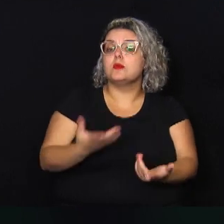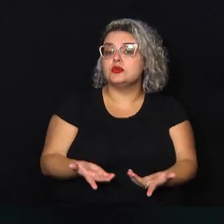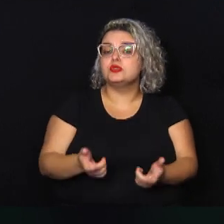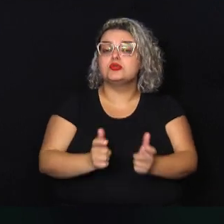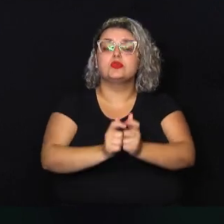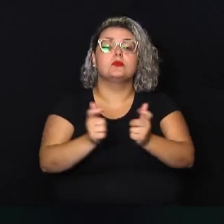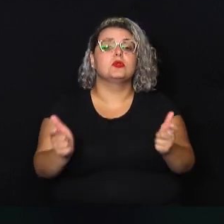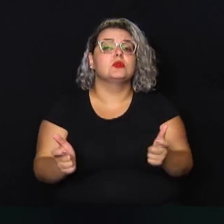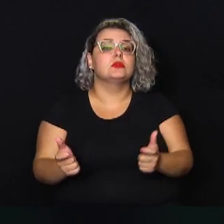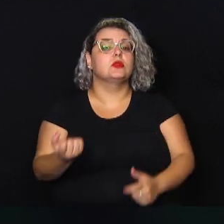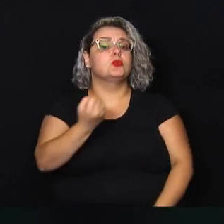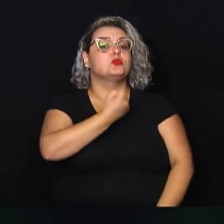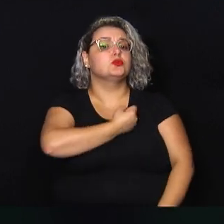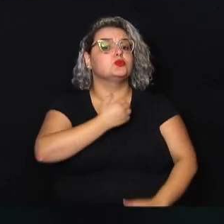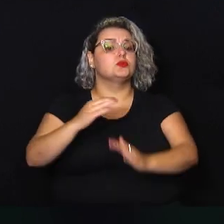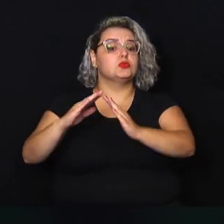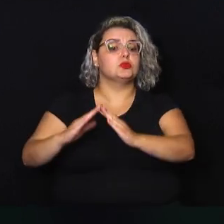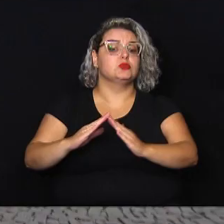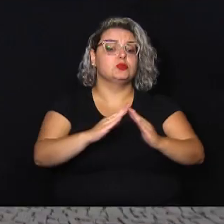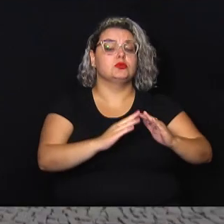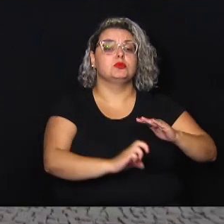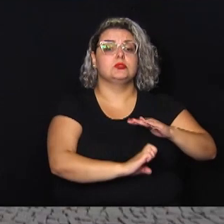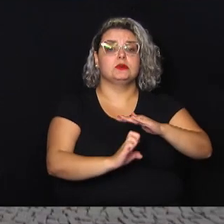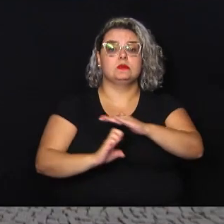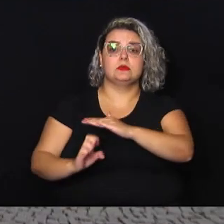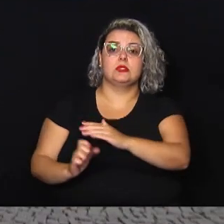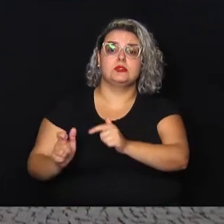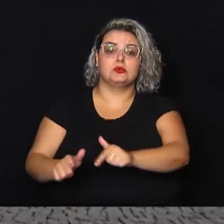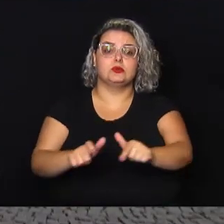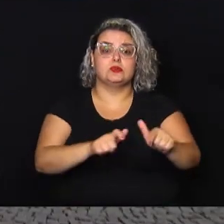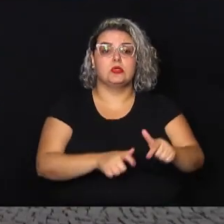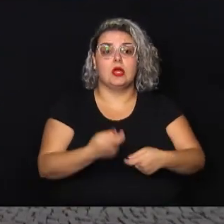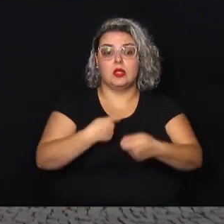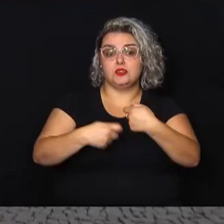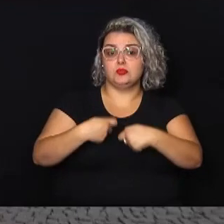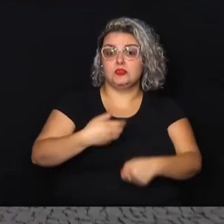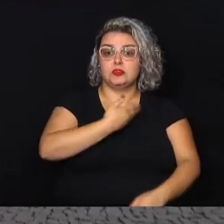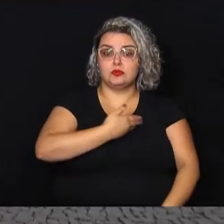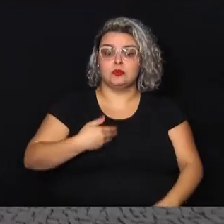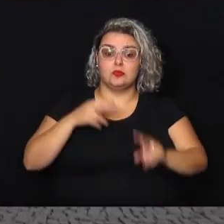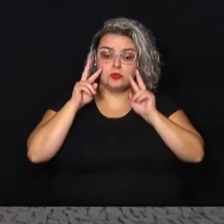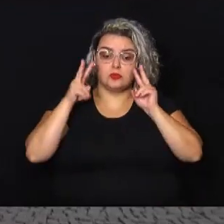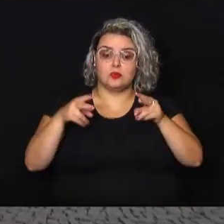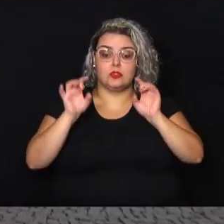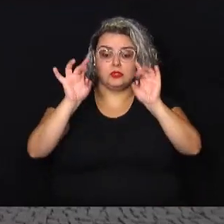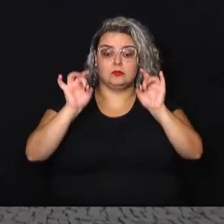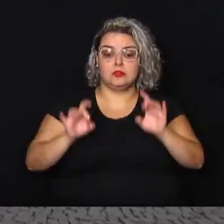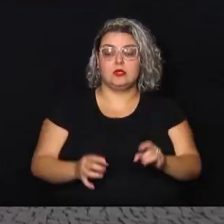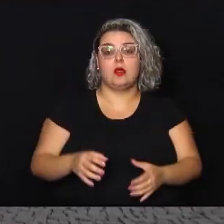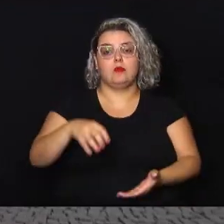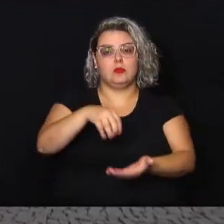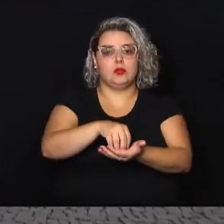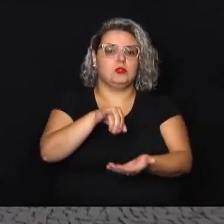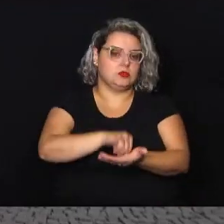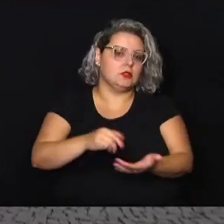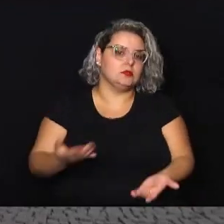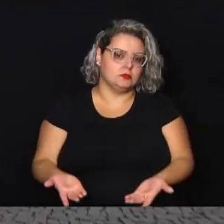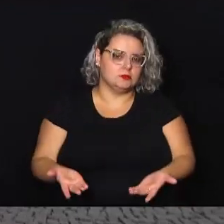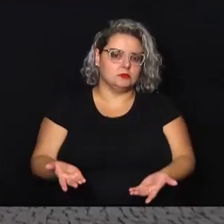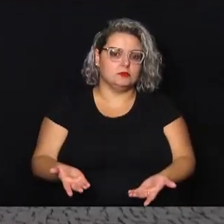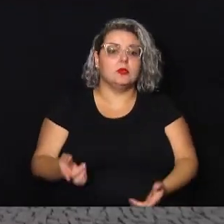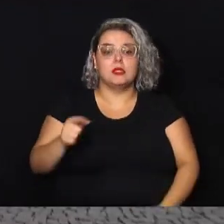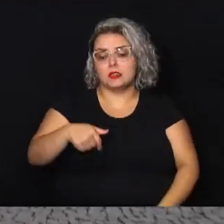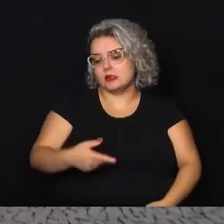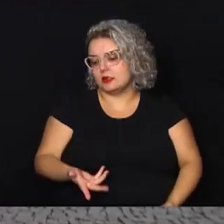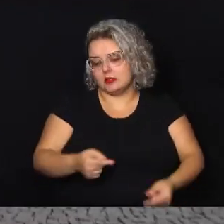número de moradores e empresas no local. A administração pública precisa ter um olhar especial para o centro. E ela é a sala